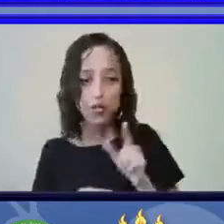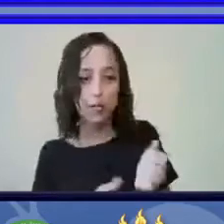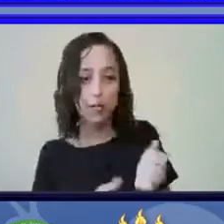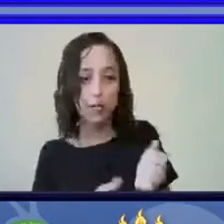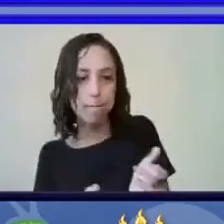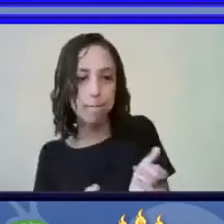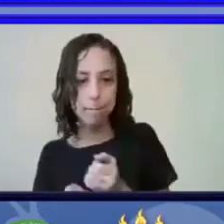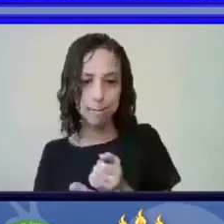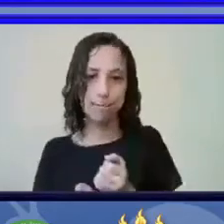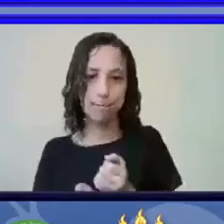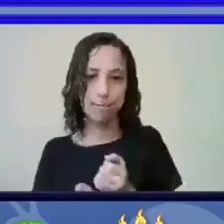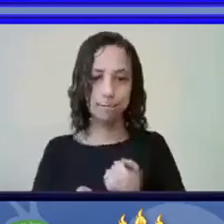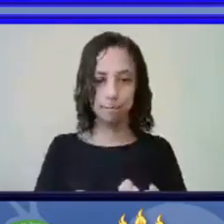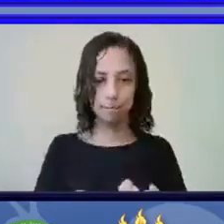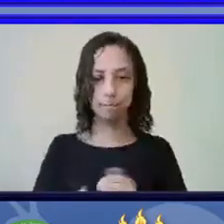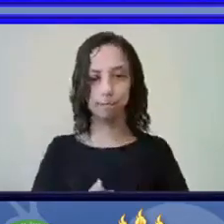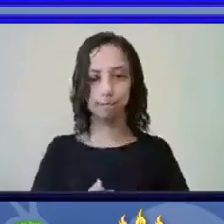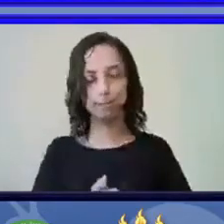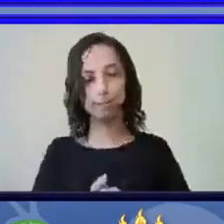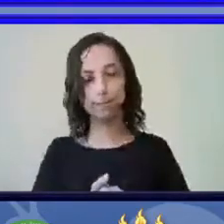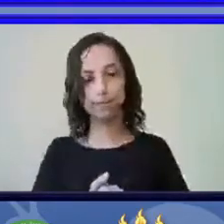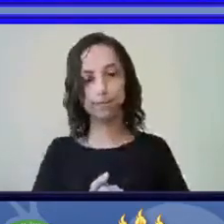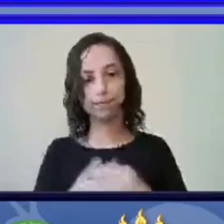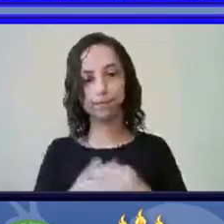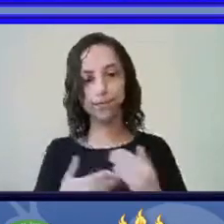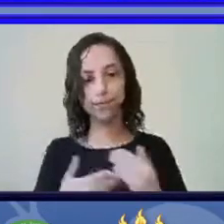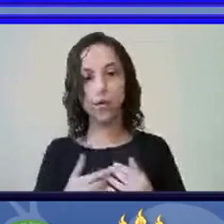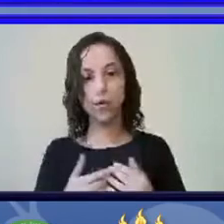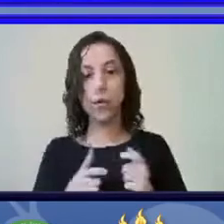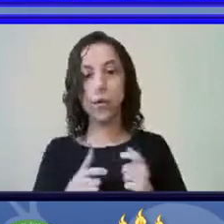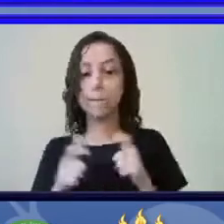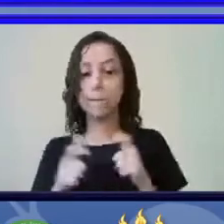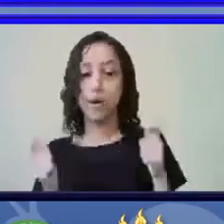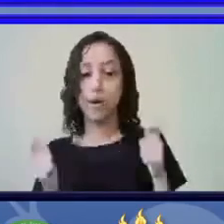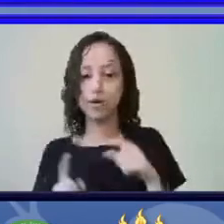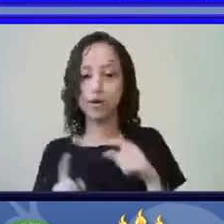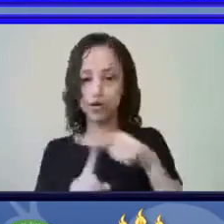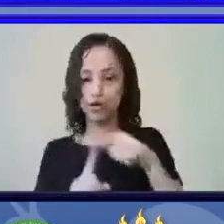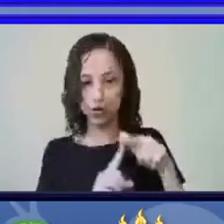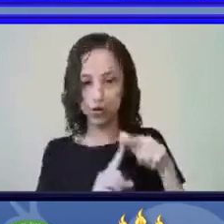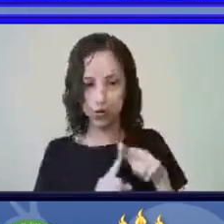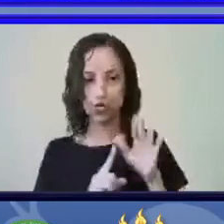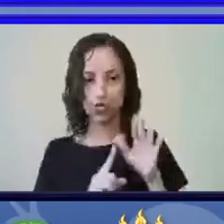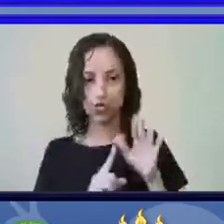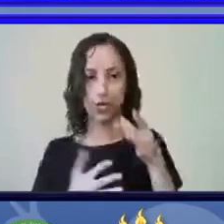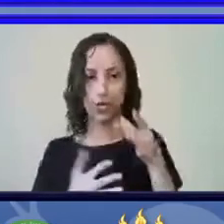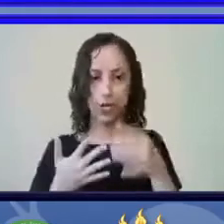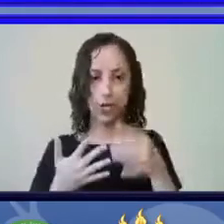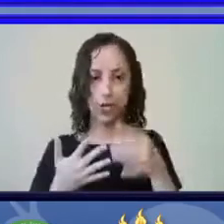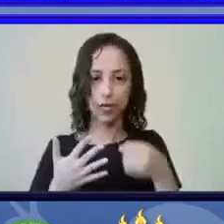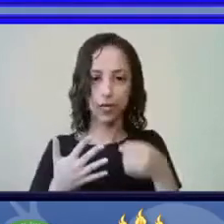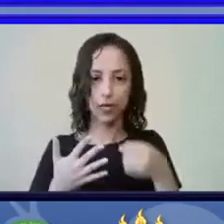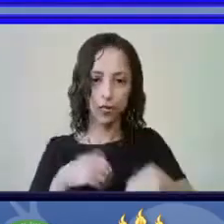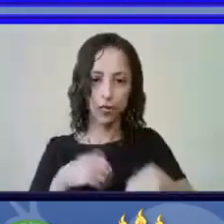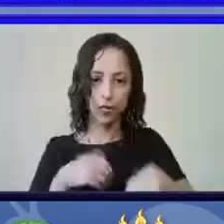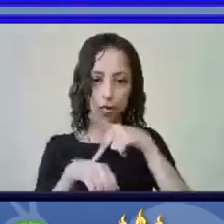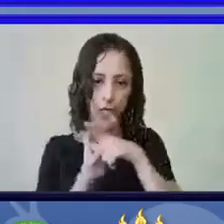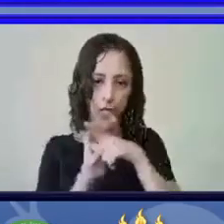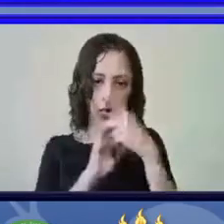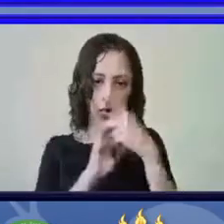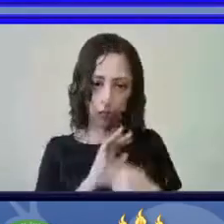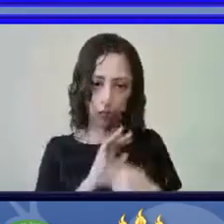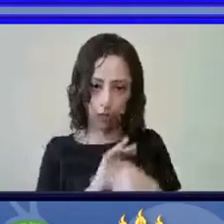grande parte das espécies descritas do país, elas